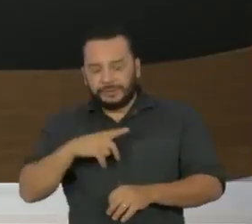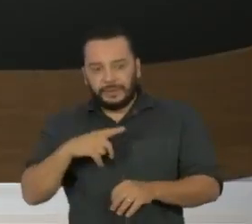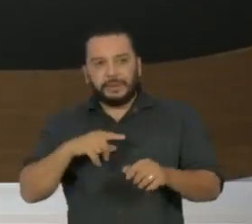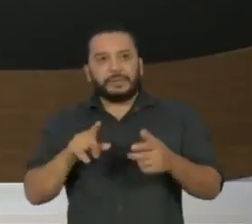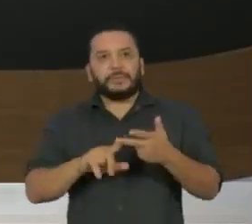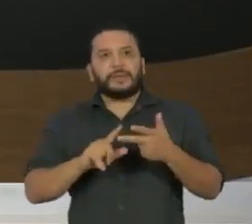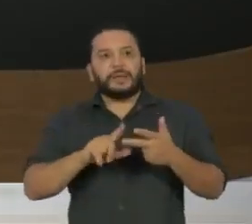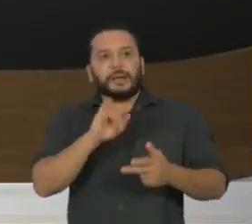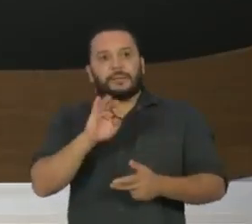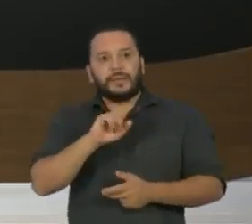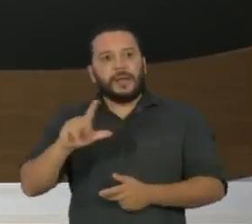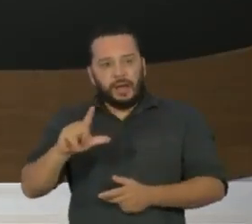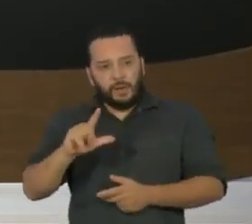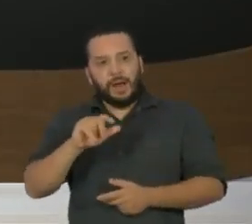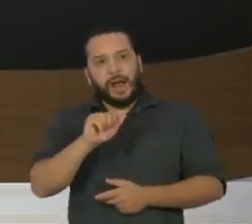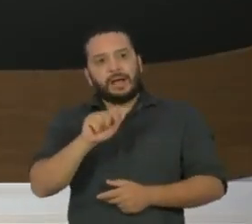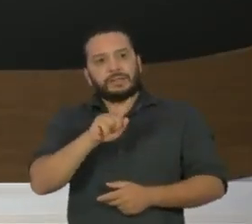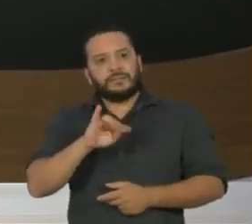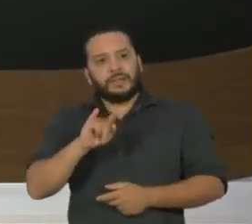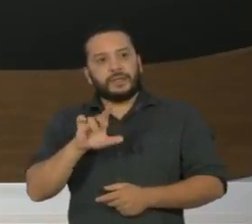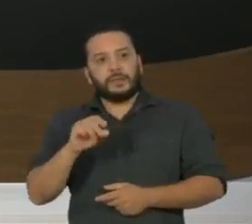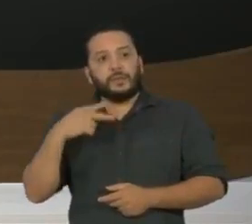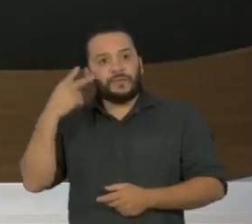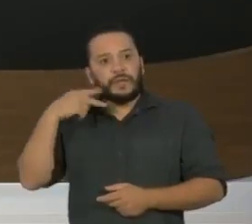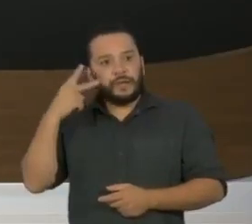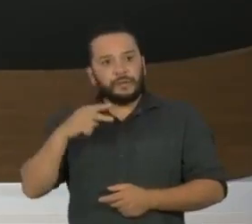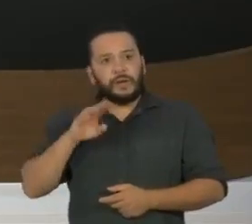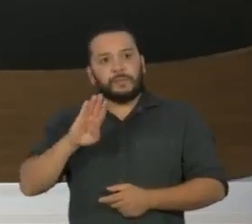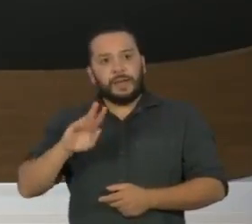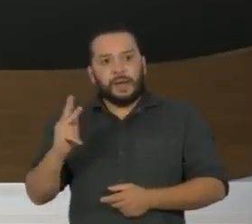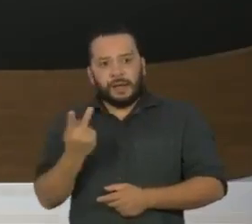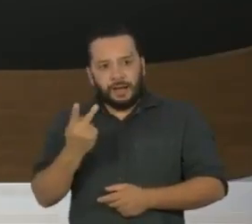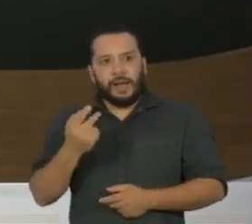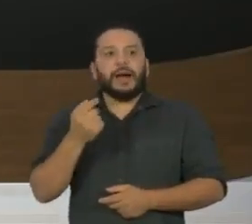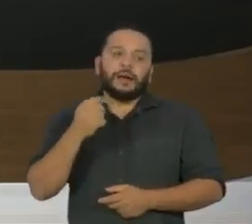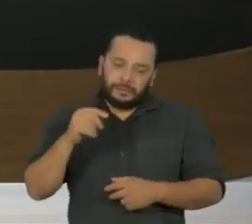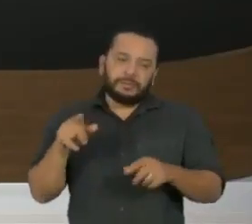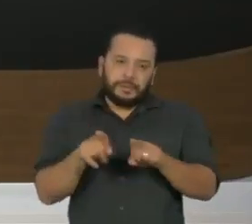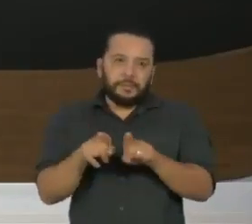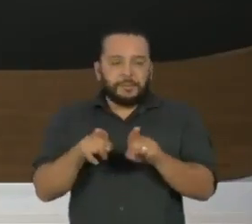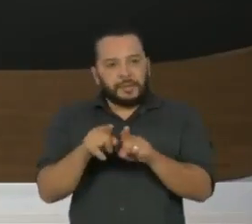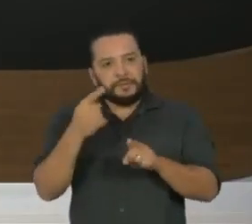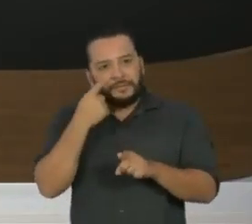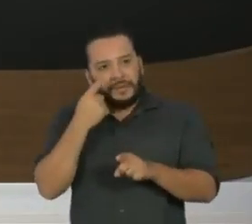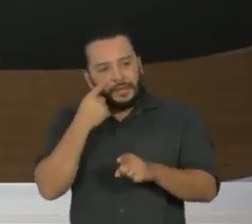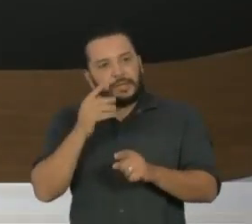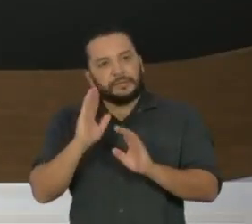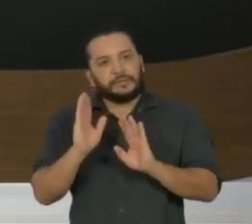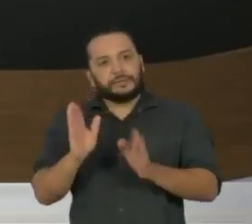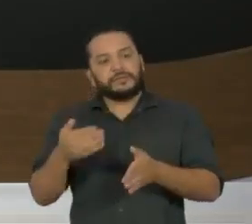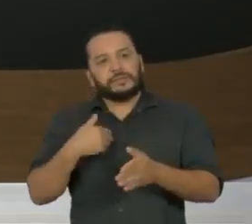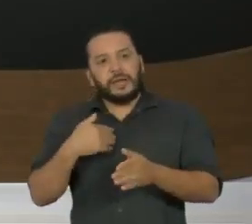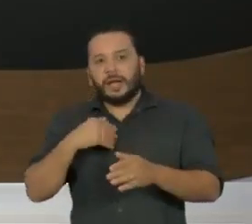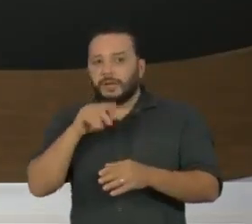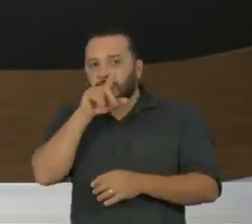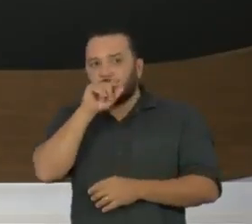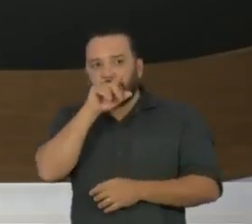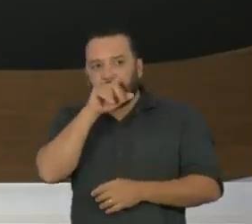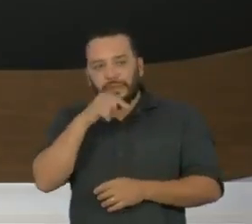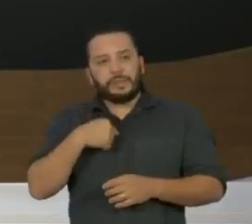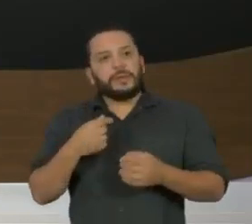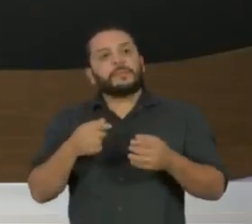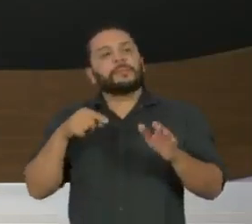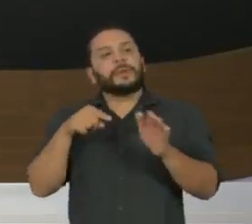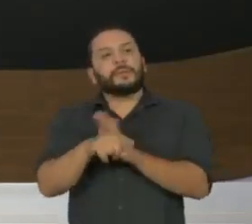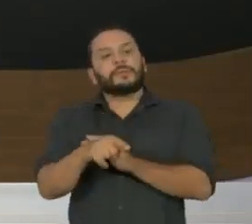Gabriel Azevedo, vereador de Belo Horizonte, que está acompanhando também pela nossa Watch Party no Twitter, pergunta qual seria um